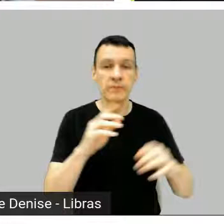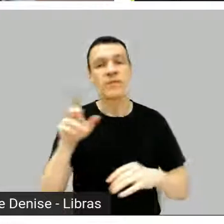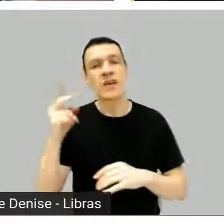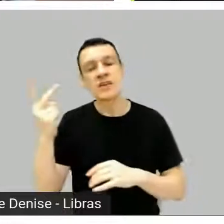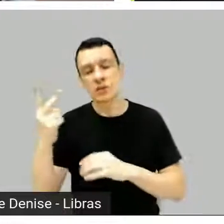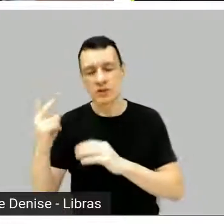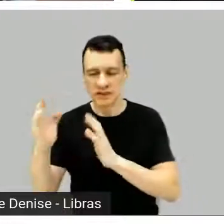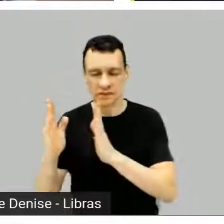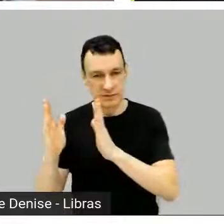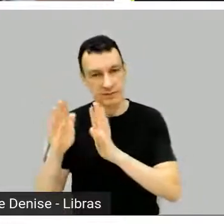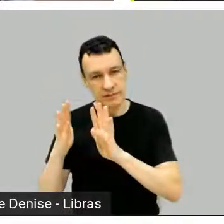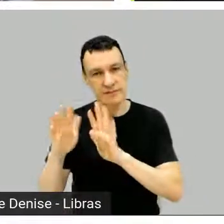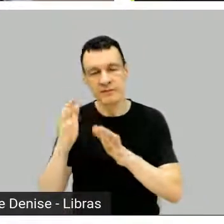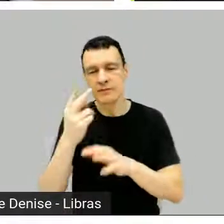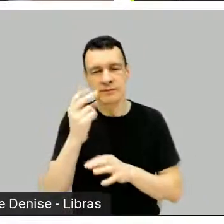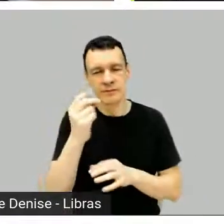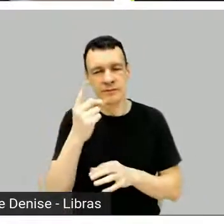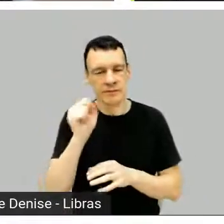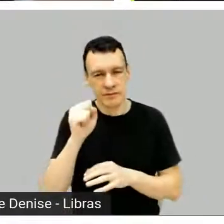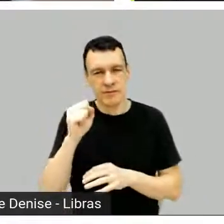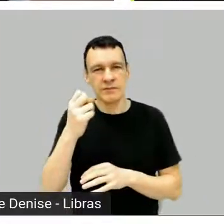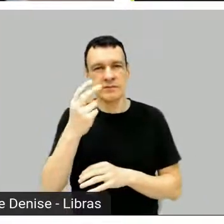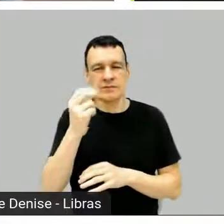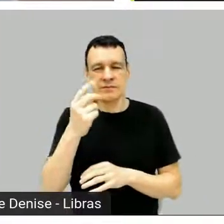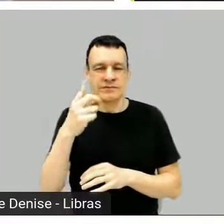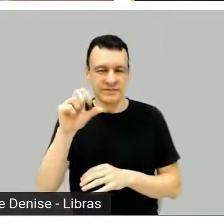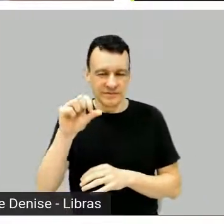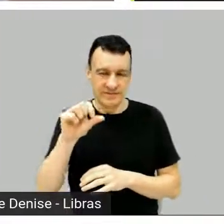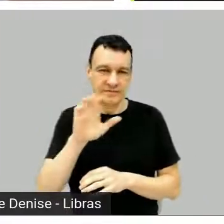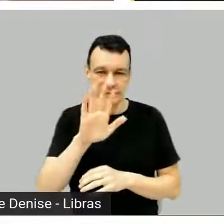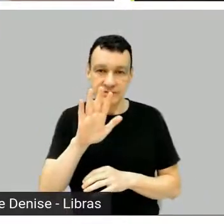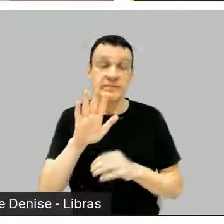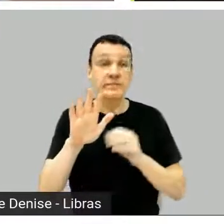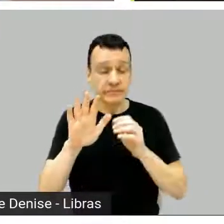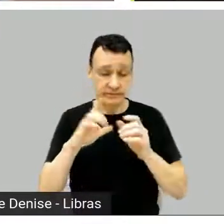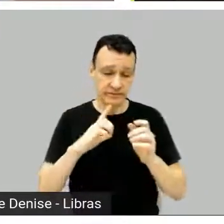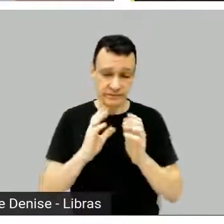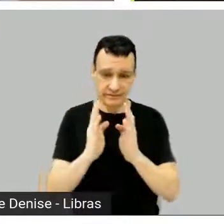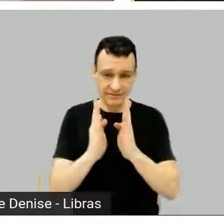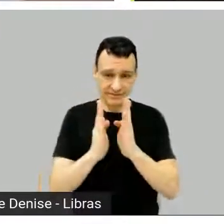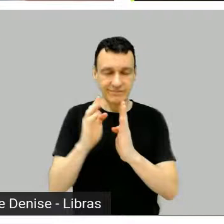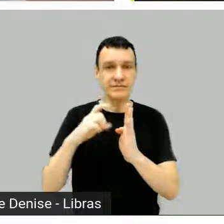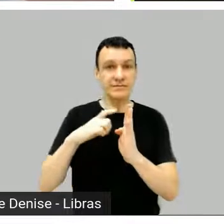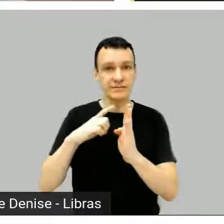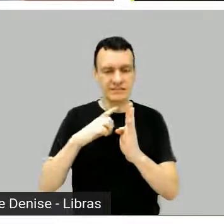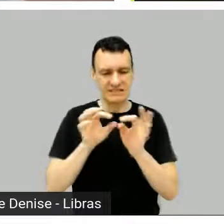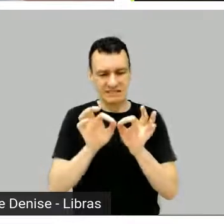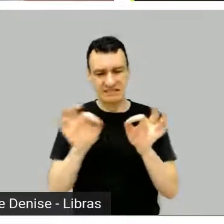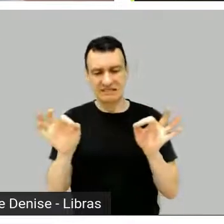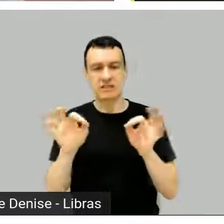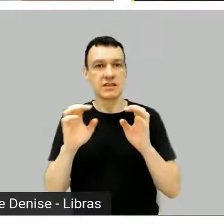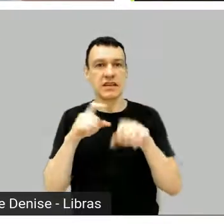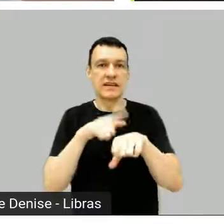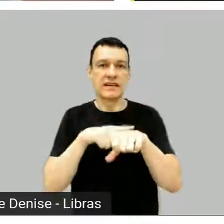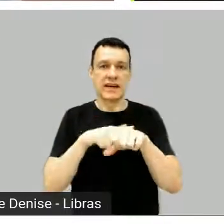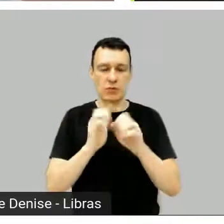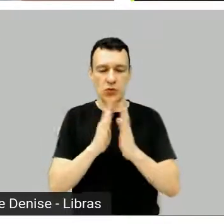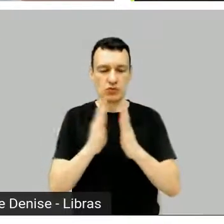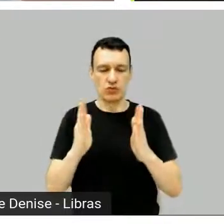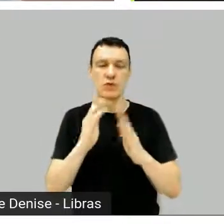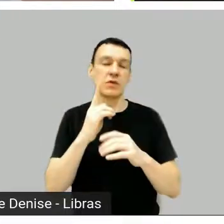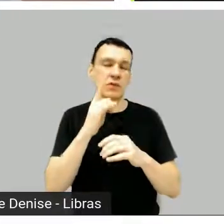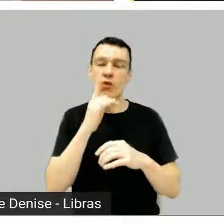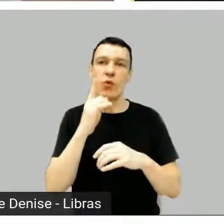errando a palavra, mais ou menos isso. Quer dizer, teve um hiato entre a primeira e a segunda relativamente grande. Não foi um ano seguinte,